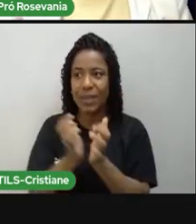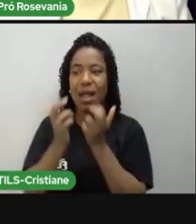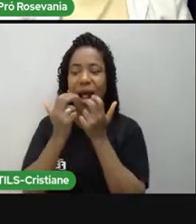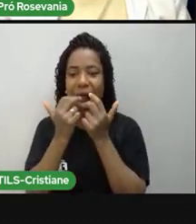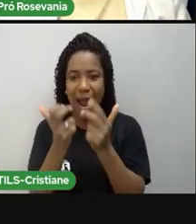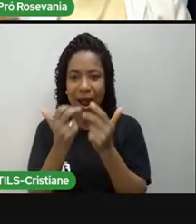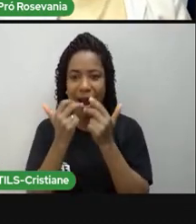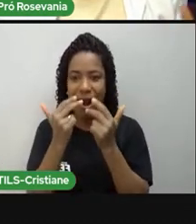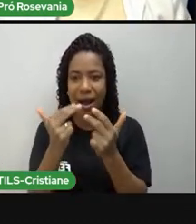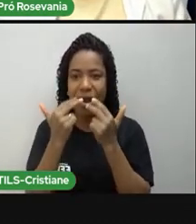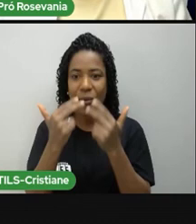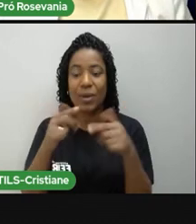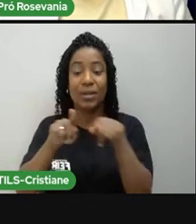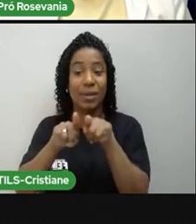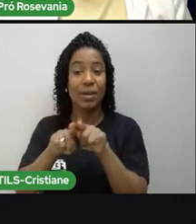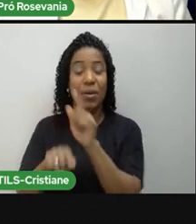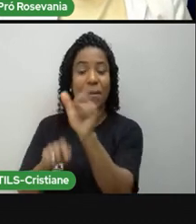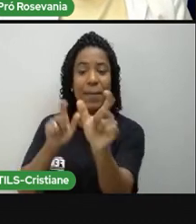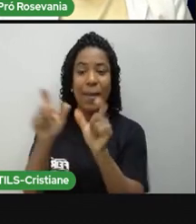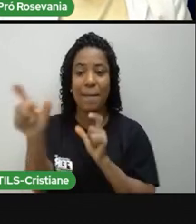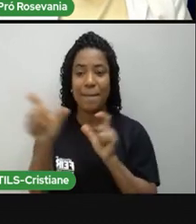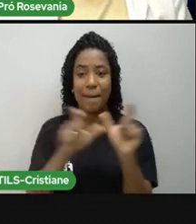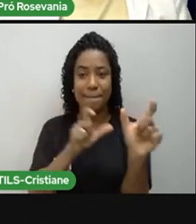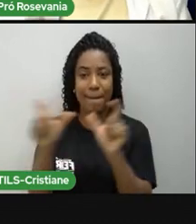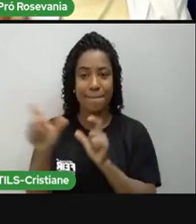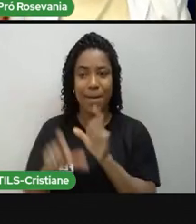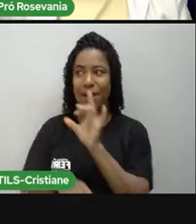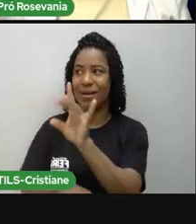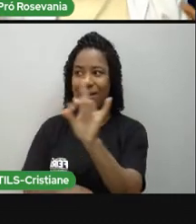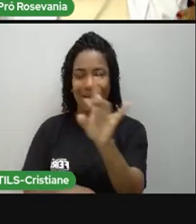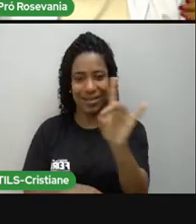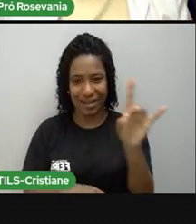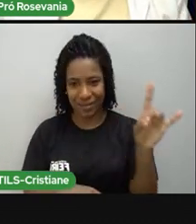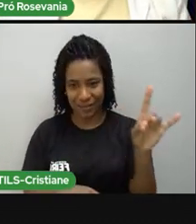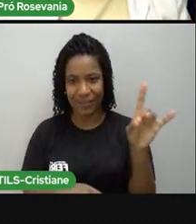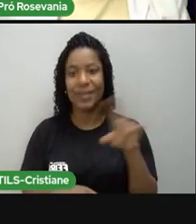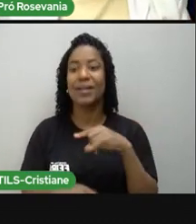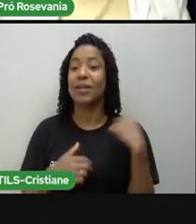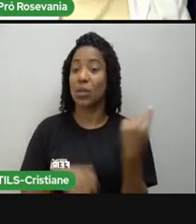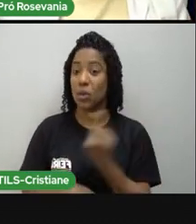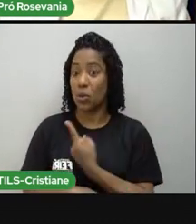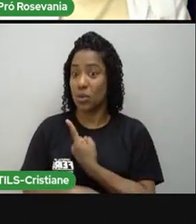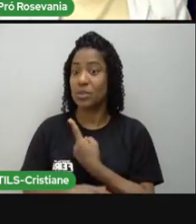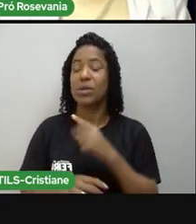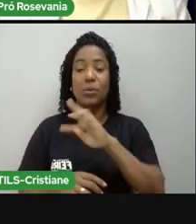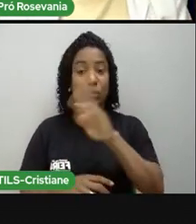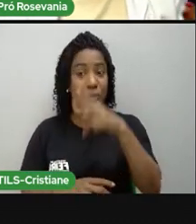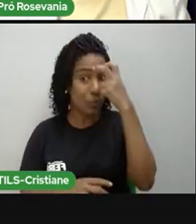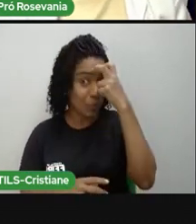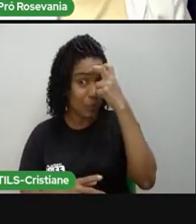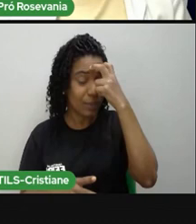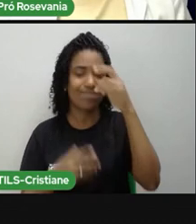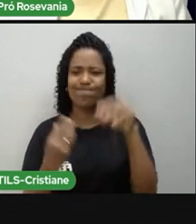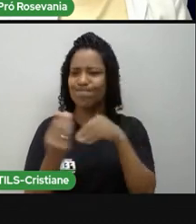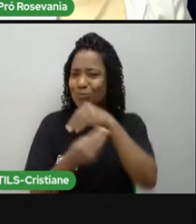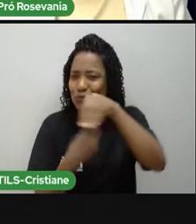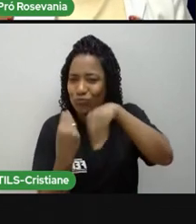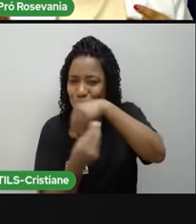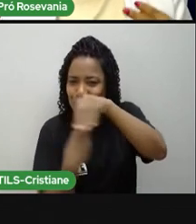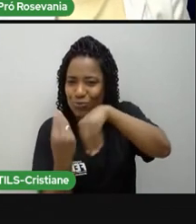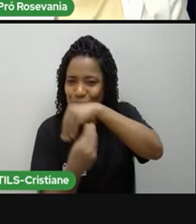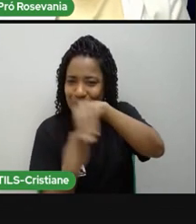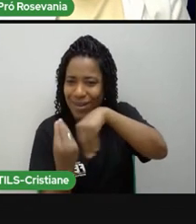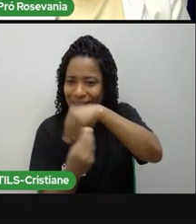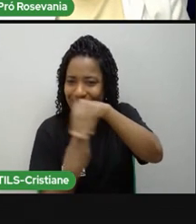herdamos, né, de cada um desses povos aí. Então, a nossa cultura, ela é muito miscigenada, não dá para a gente dizer que